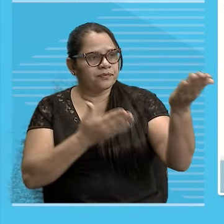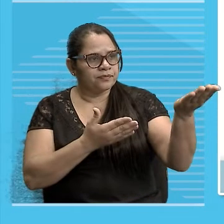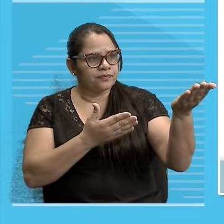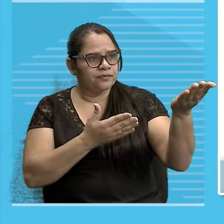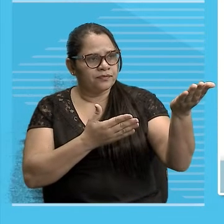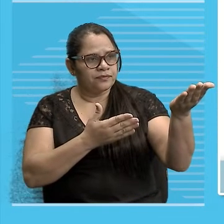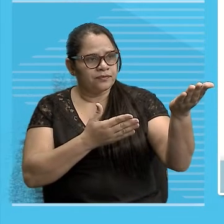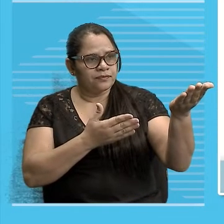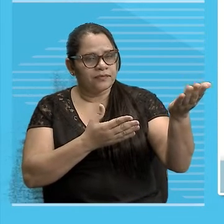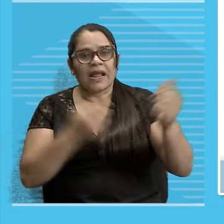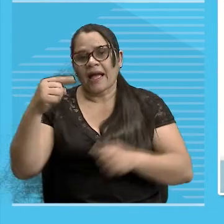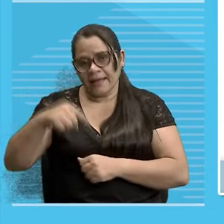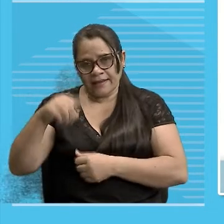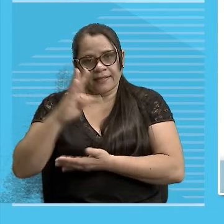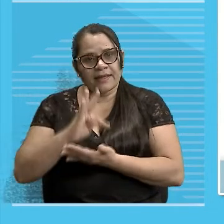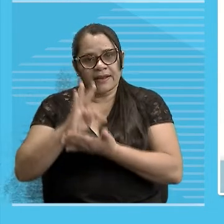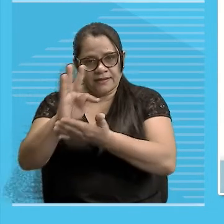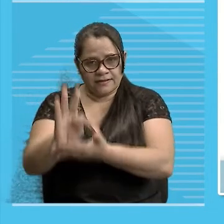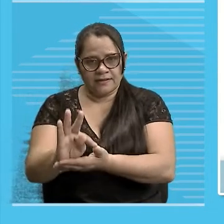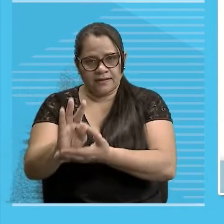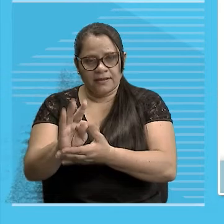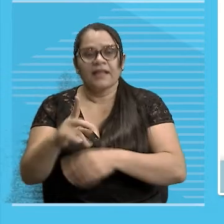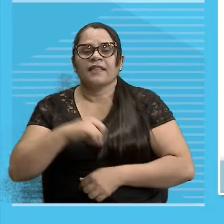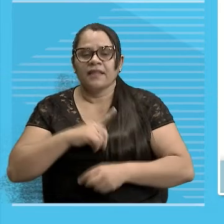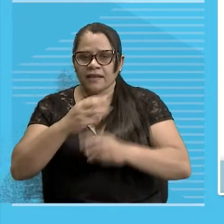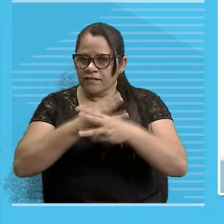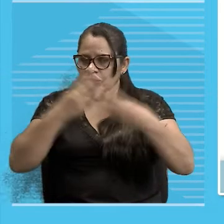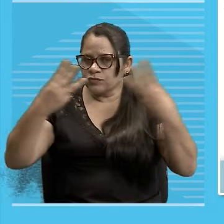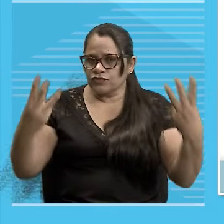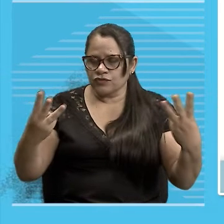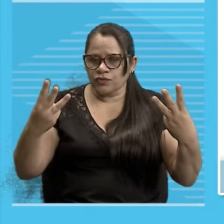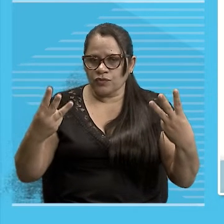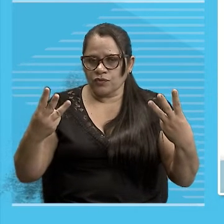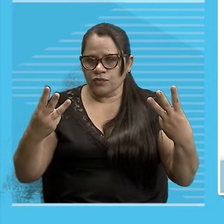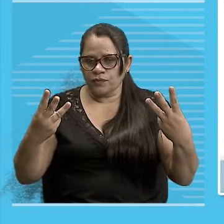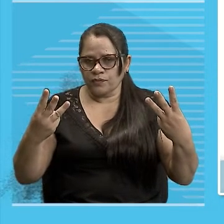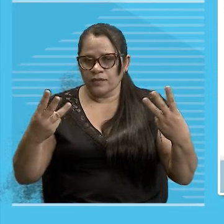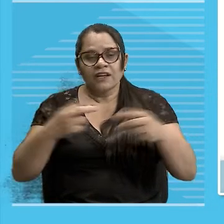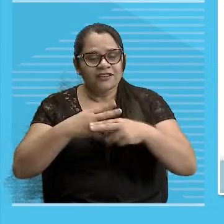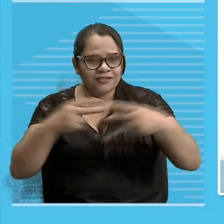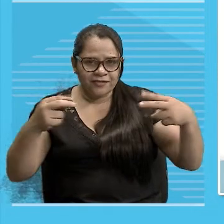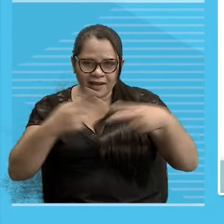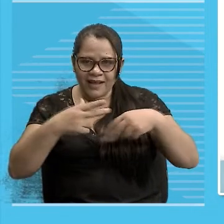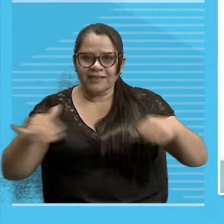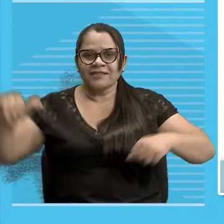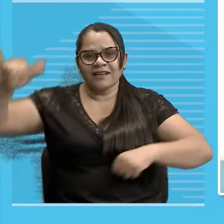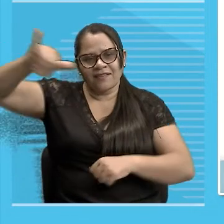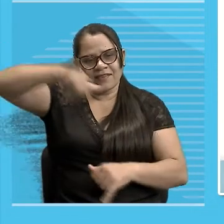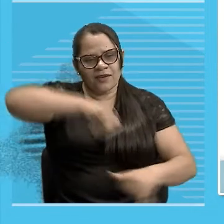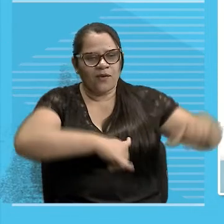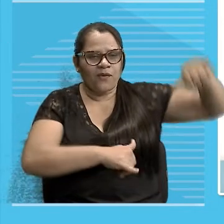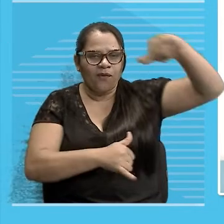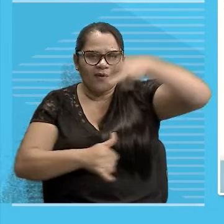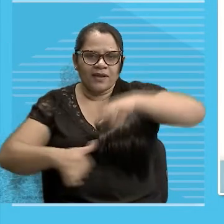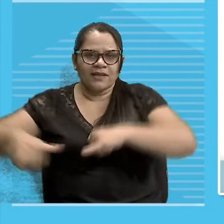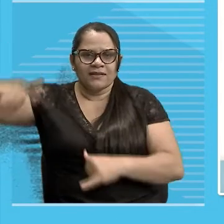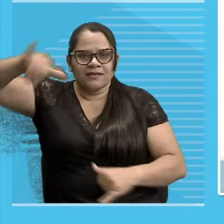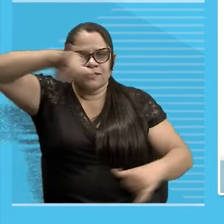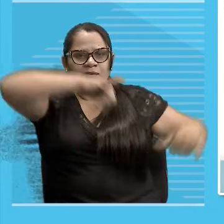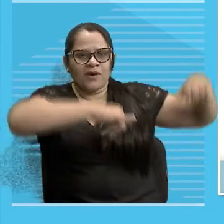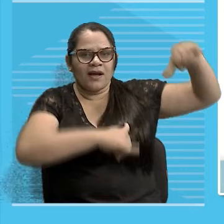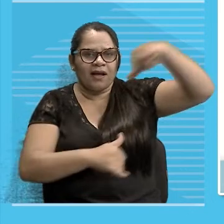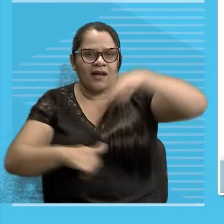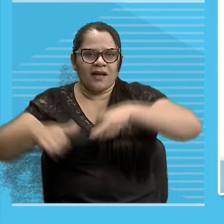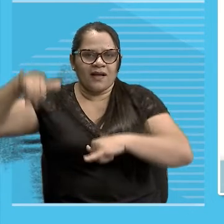Aqui em Teresão Recentemente Teve um show De vários aviõezinhos Que fazem acrobacias No ar Maravilha demais Ou